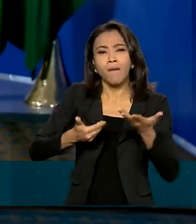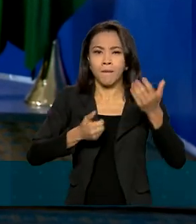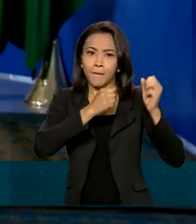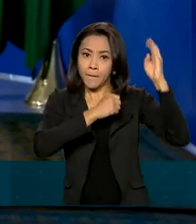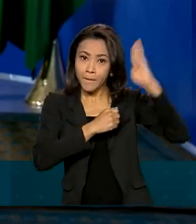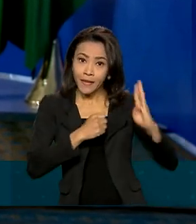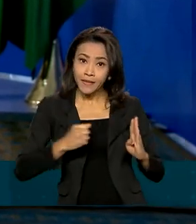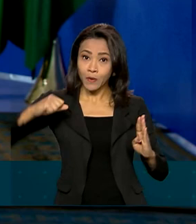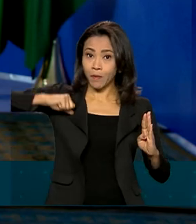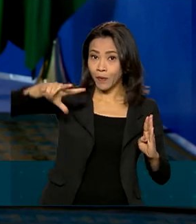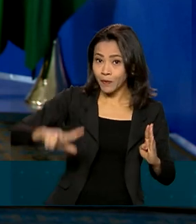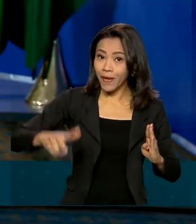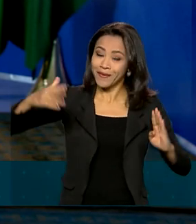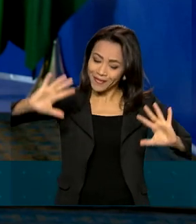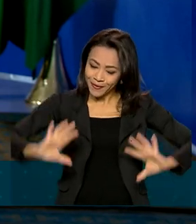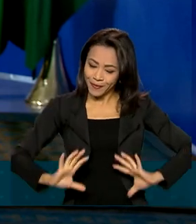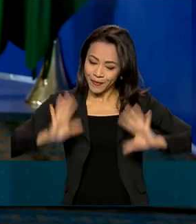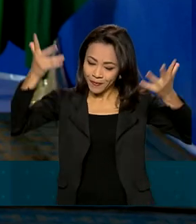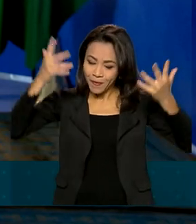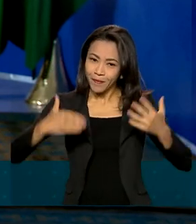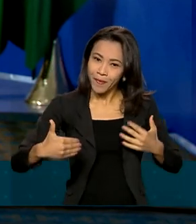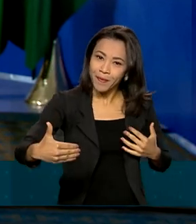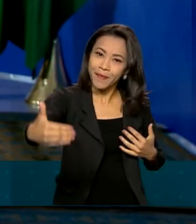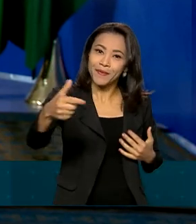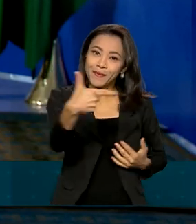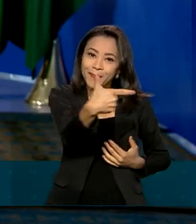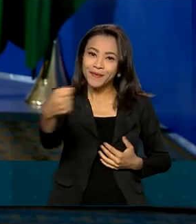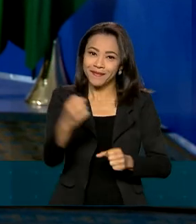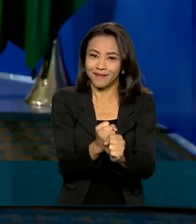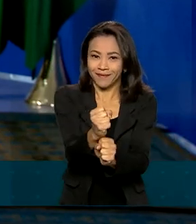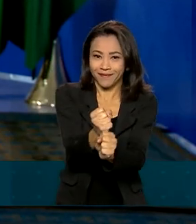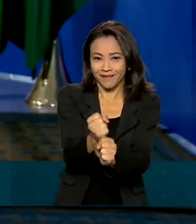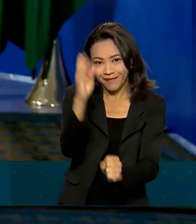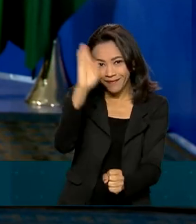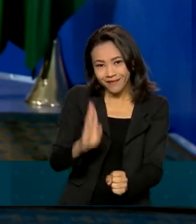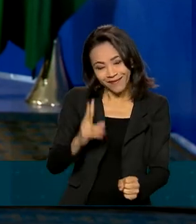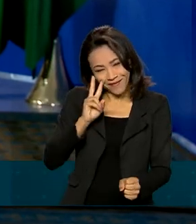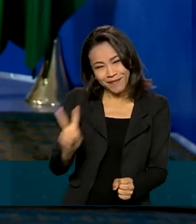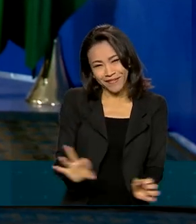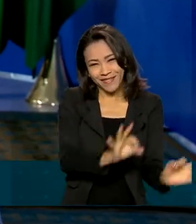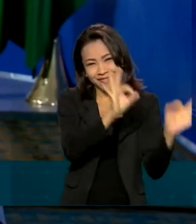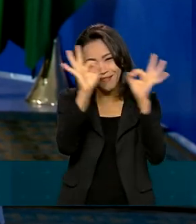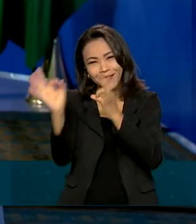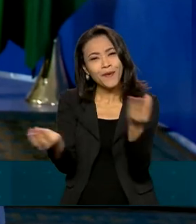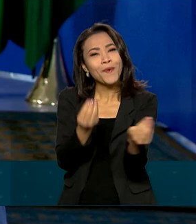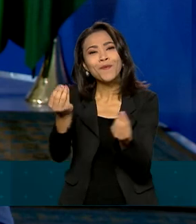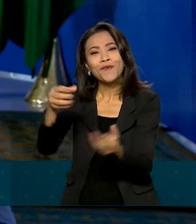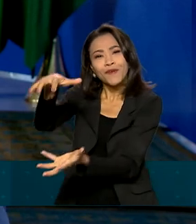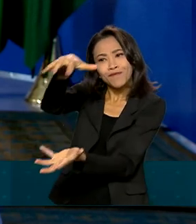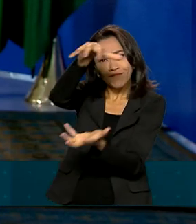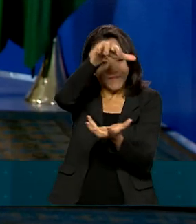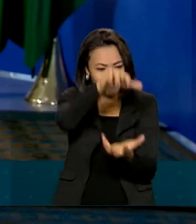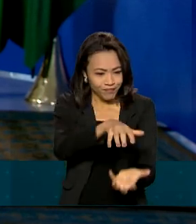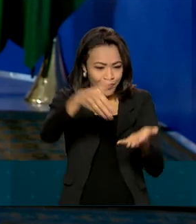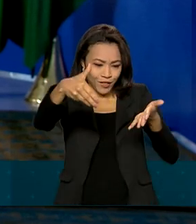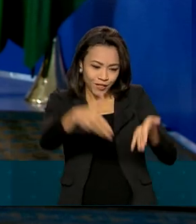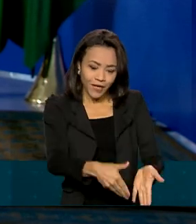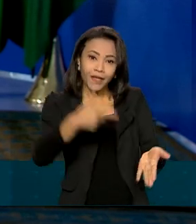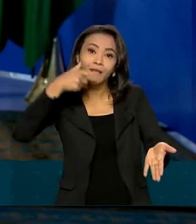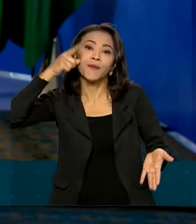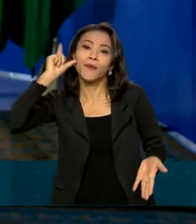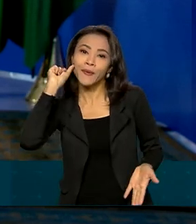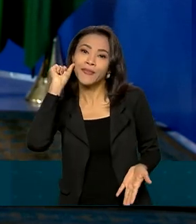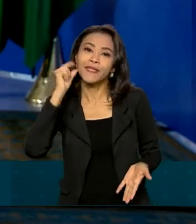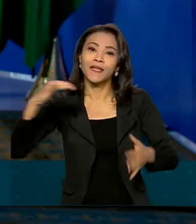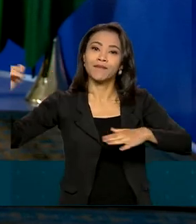parte das comemorações pelo Bicentenário da Independência. Vamos ver aí na reportagem como foi a chegada do coração de Dom Pedro ontem